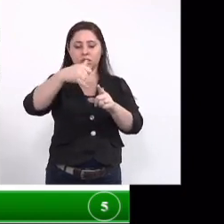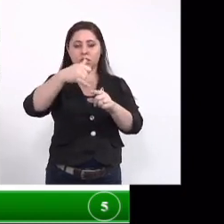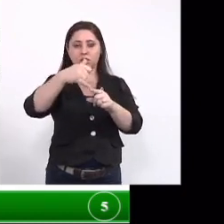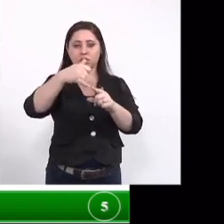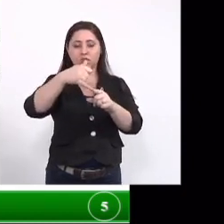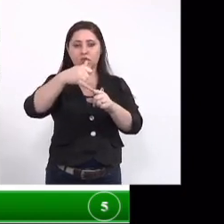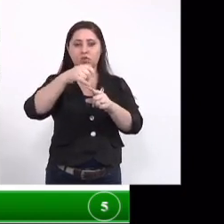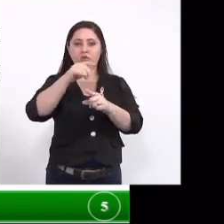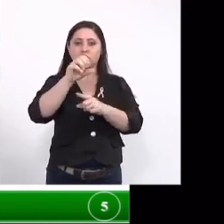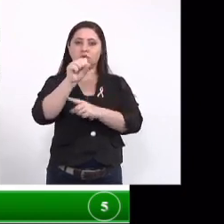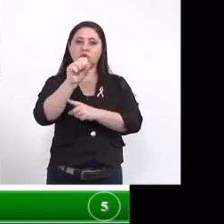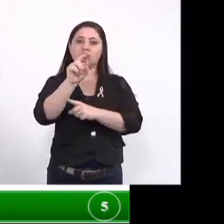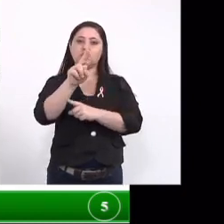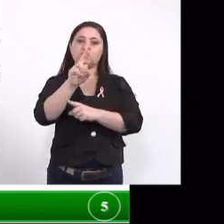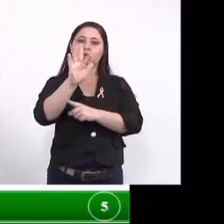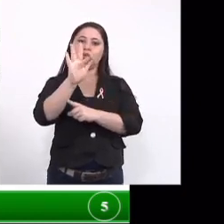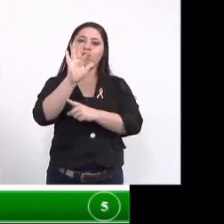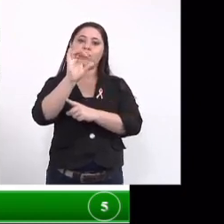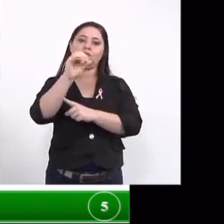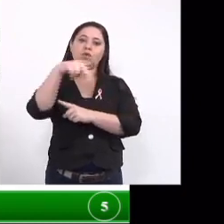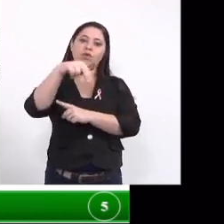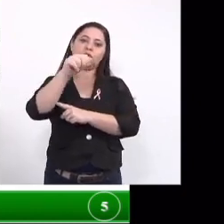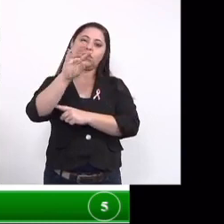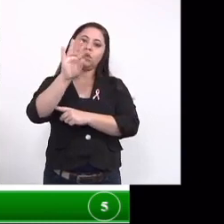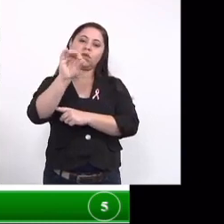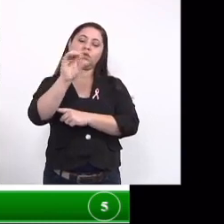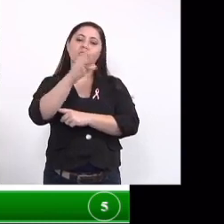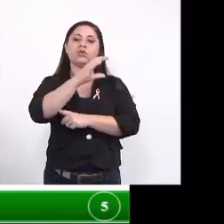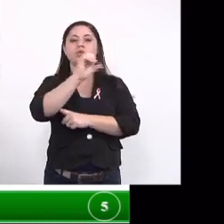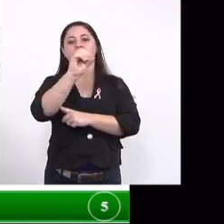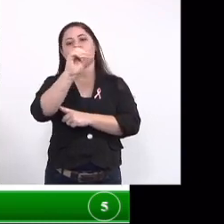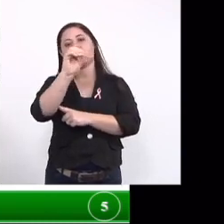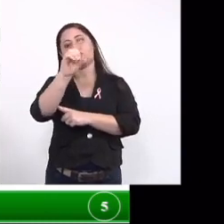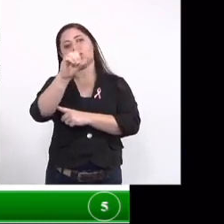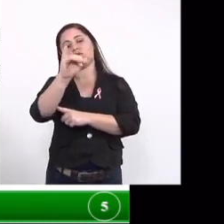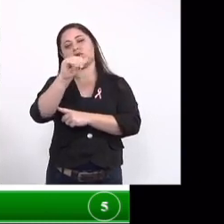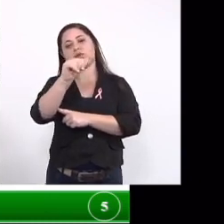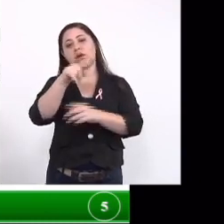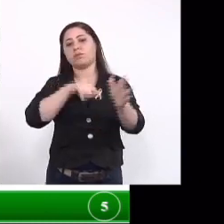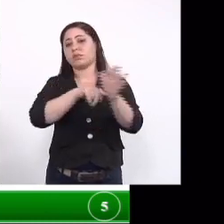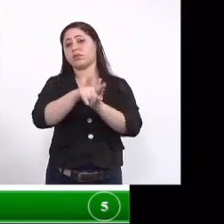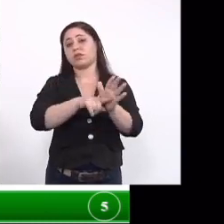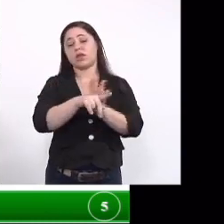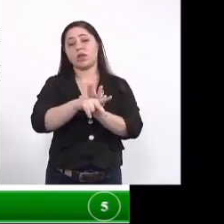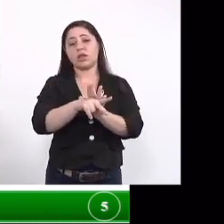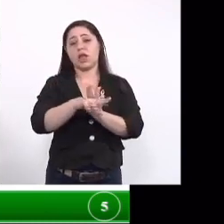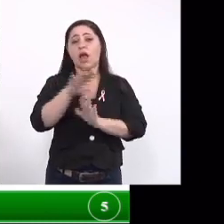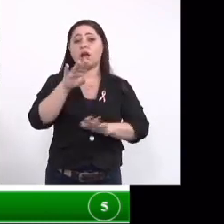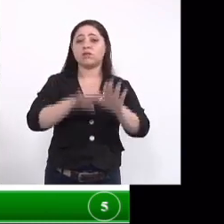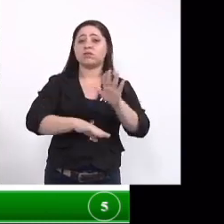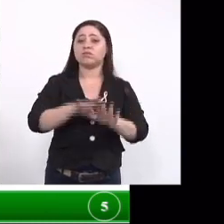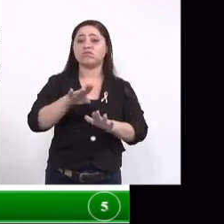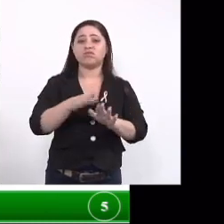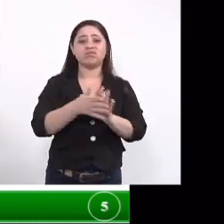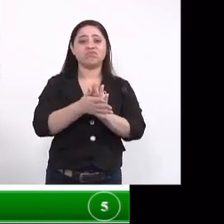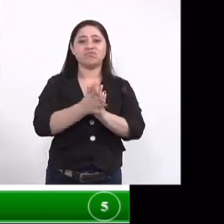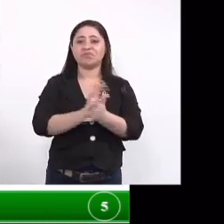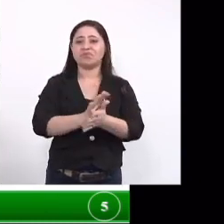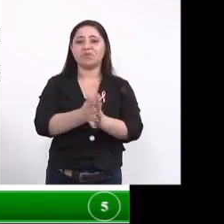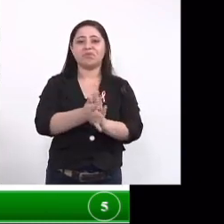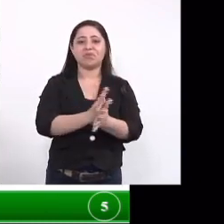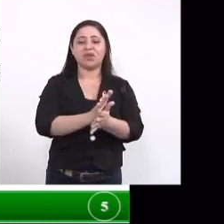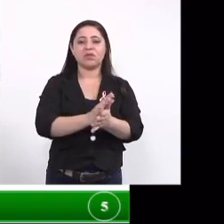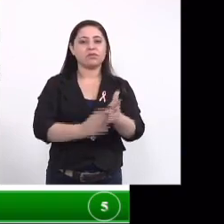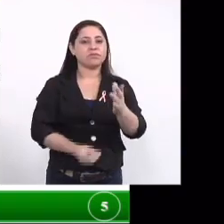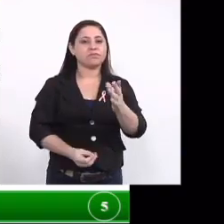sulfonato de sódio como na pesquisa nem sempre são maravilhas esse produto não apresentou atividade larvicida